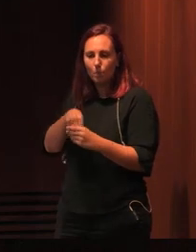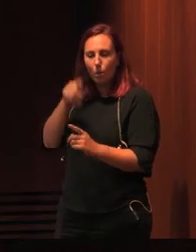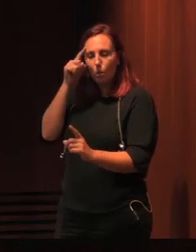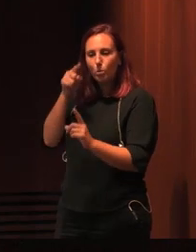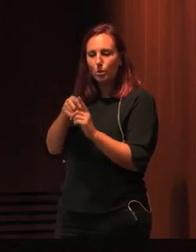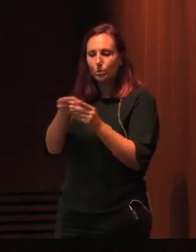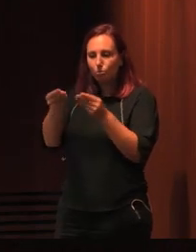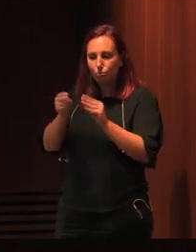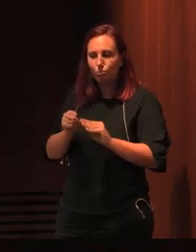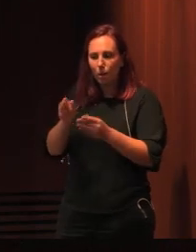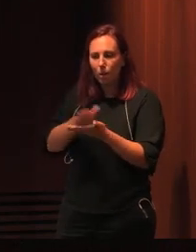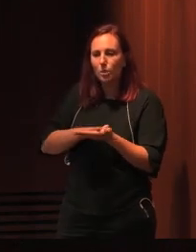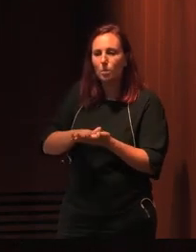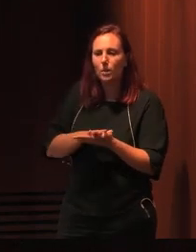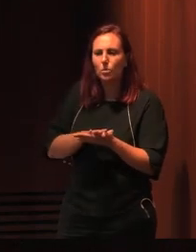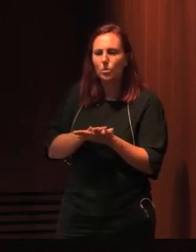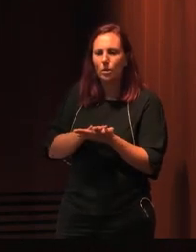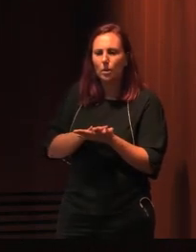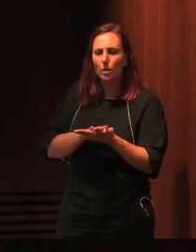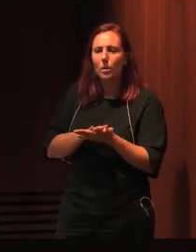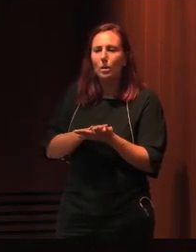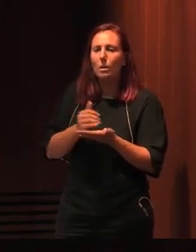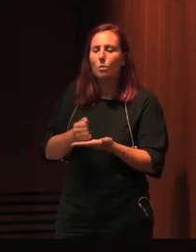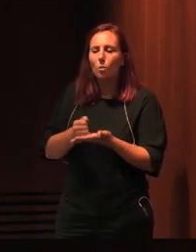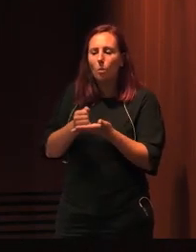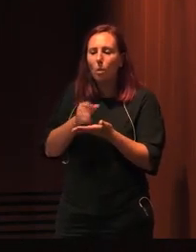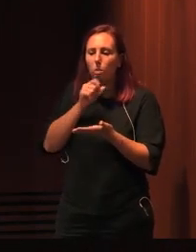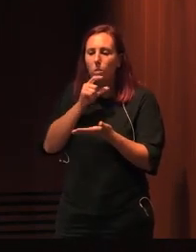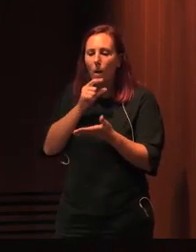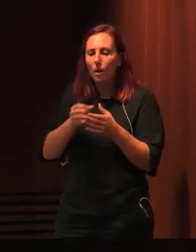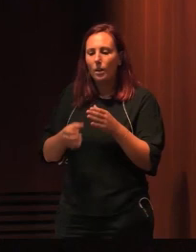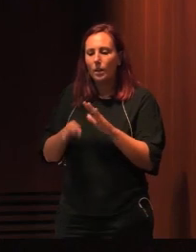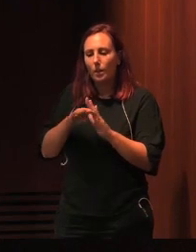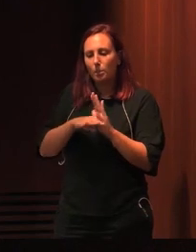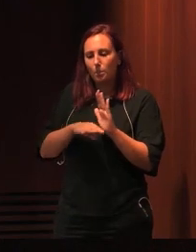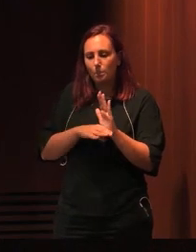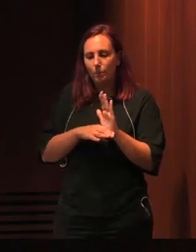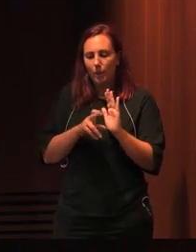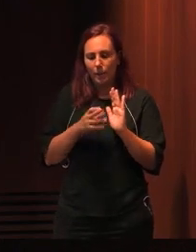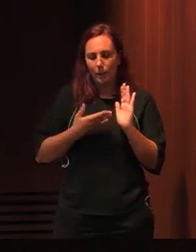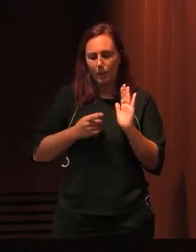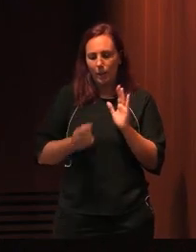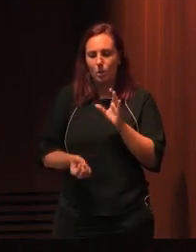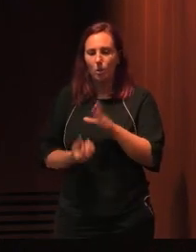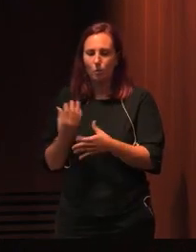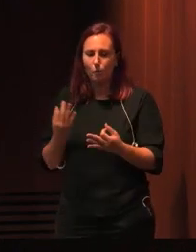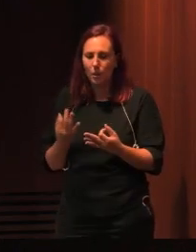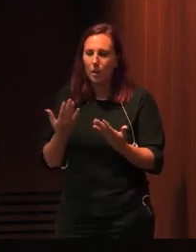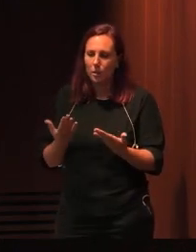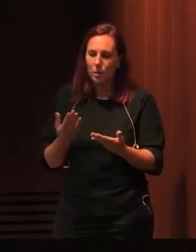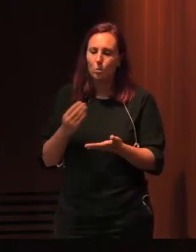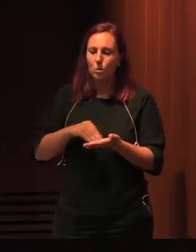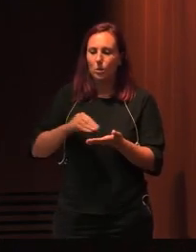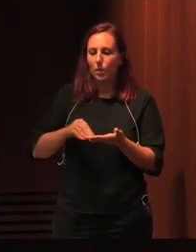elaboração das bases e orientações que suportaram a criação do programa RBE. Refiro, então, Secretário de